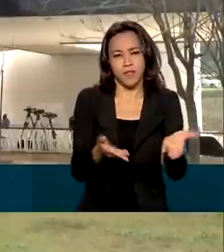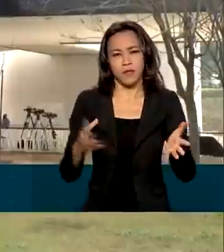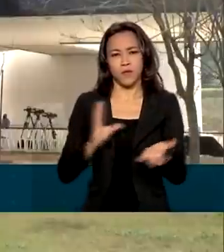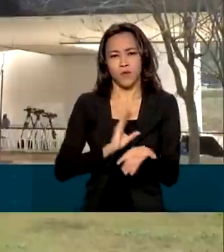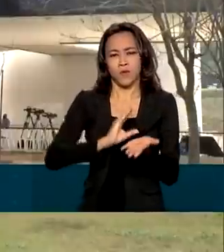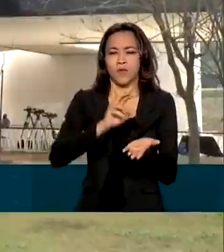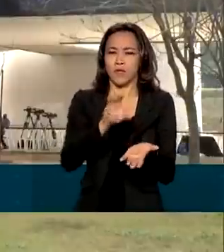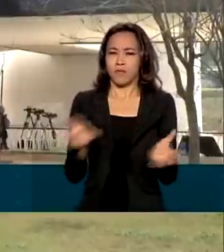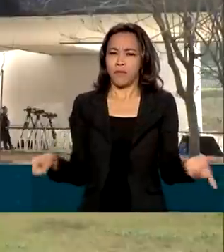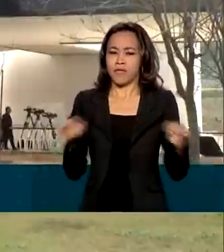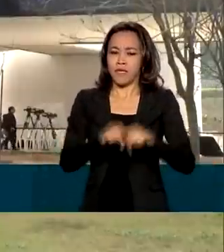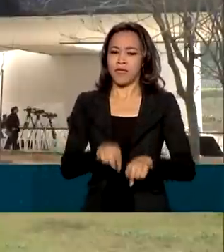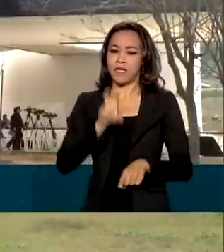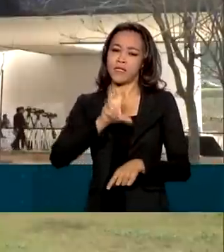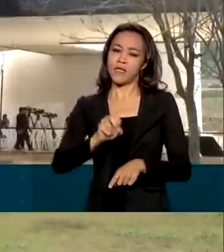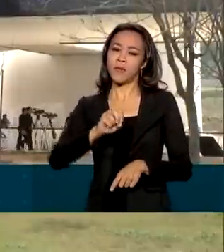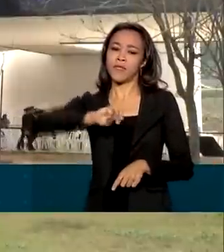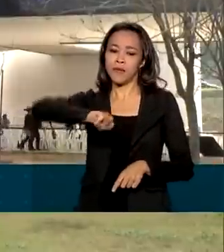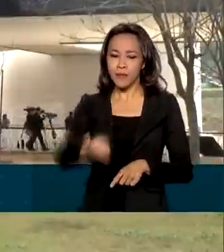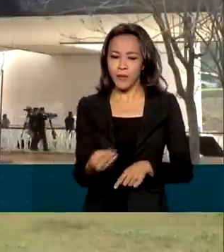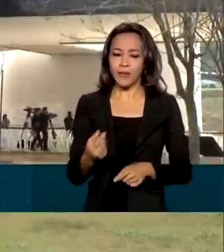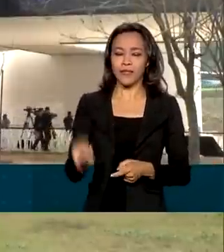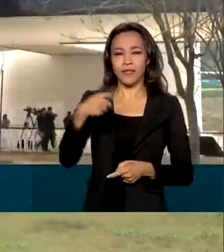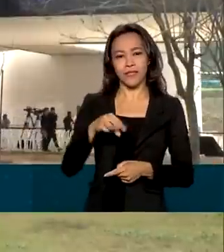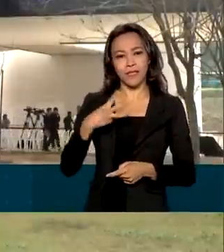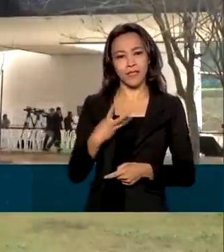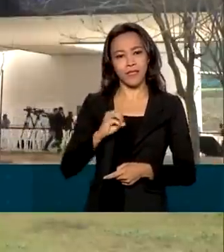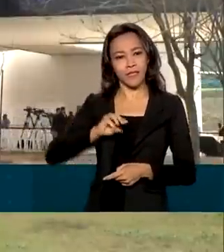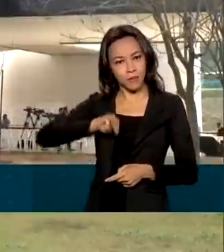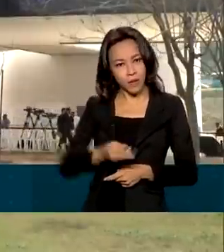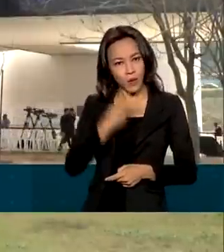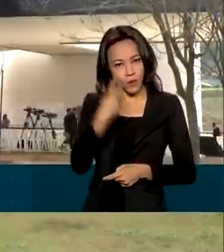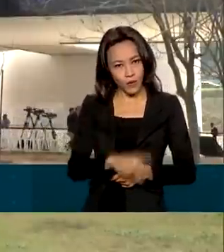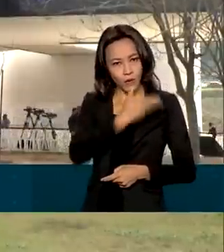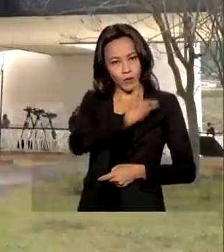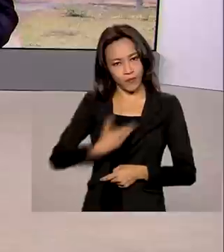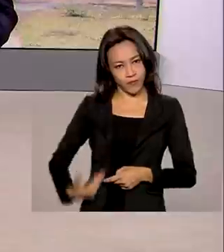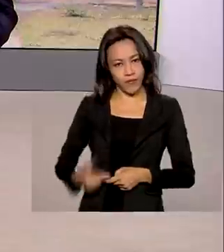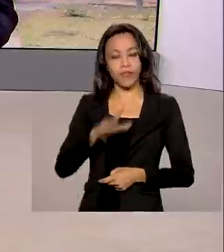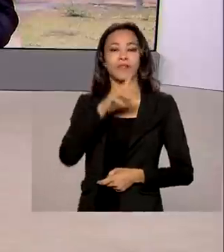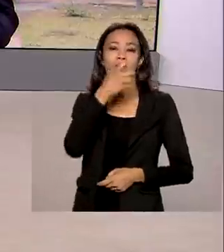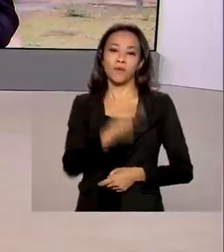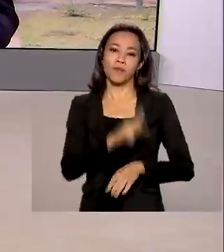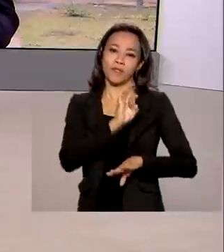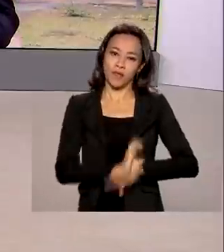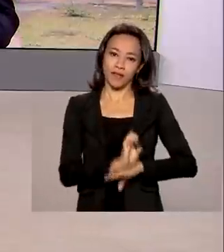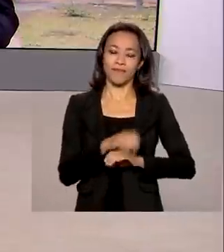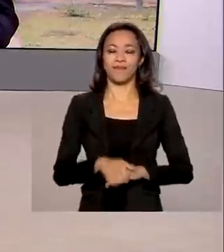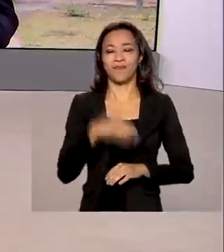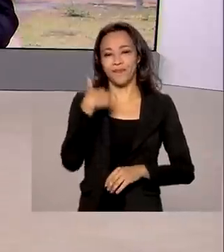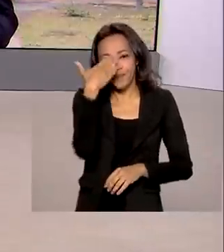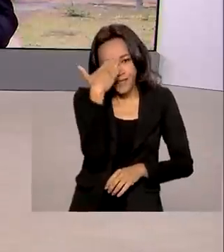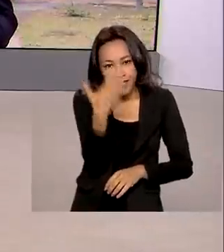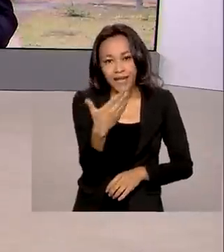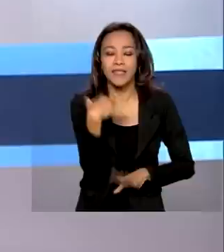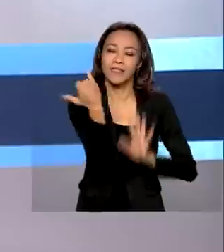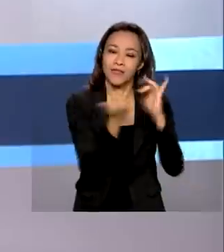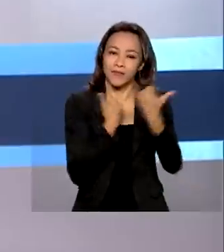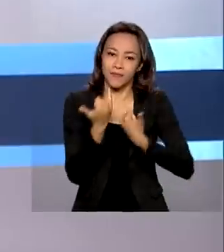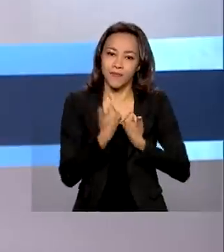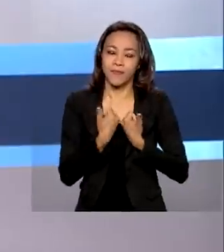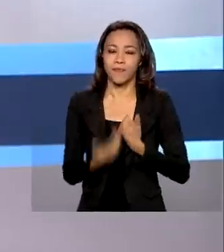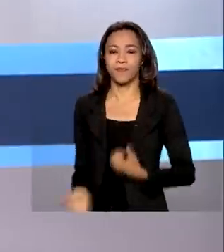milhões de reais do governo federal e de 30 milhões de reais do governo de Minas Gerais. Voltamos com você, Renata. Obrigada, Priscila, pelas suas informações.